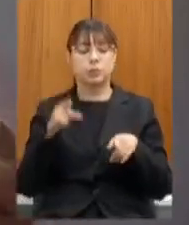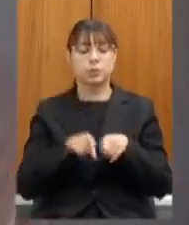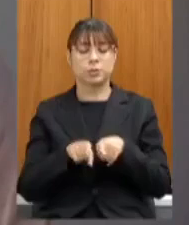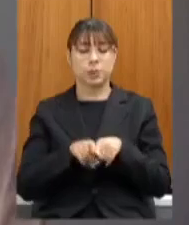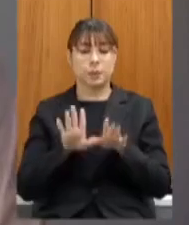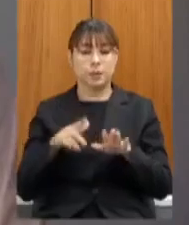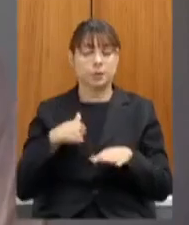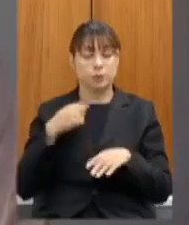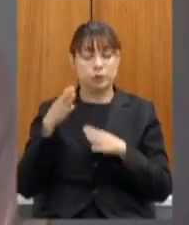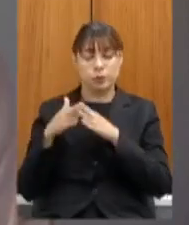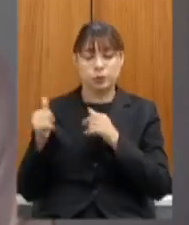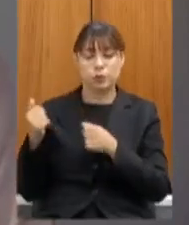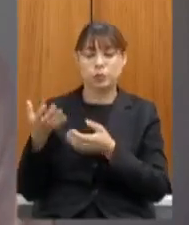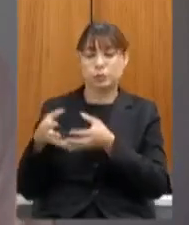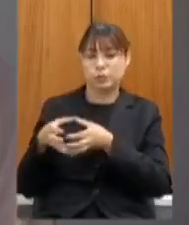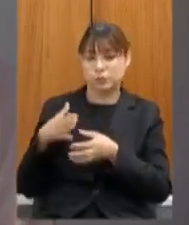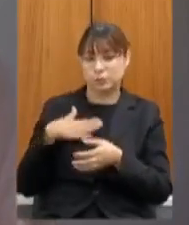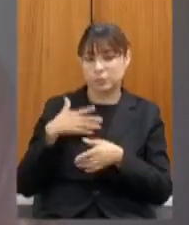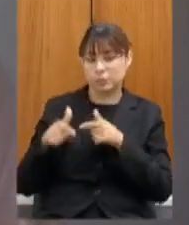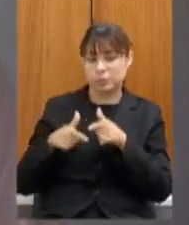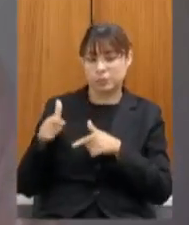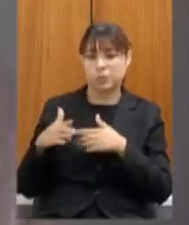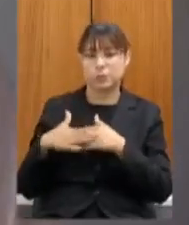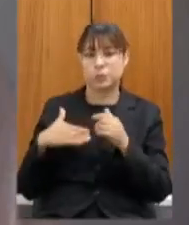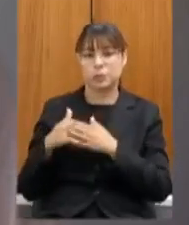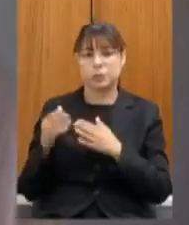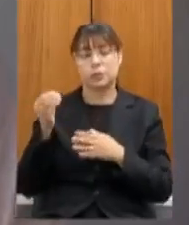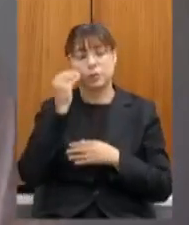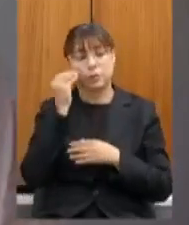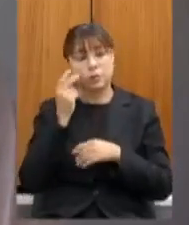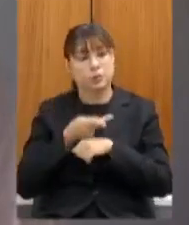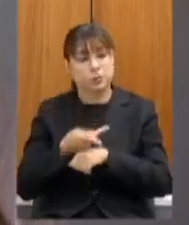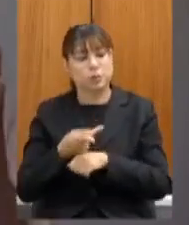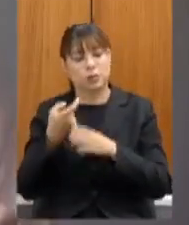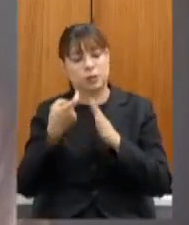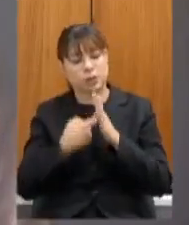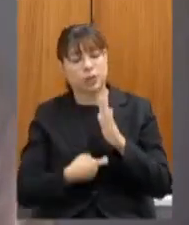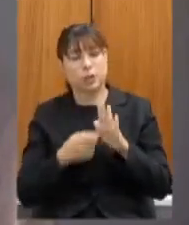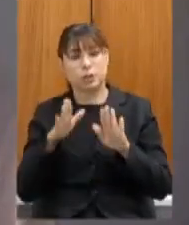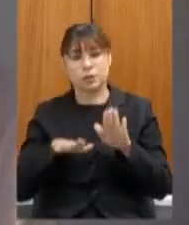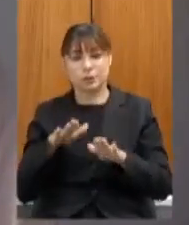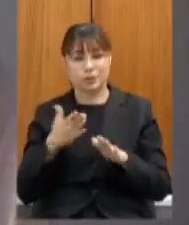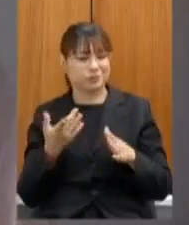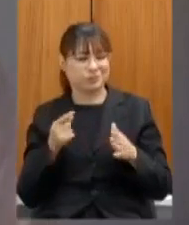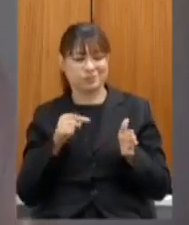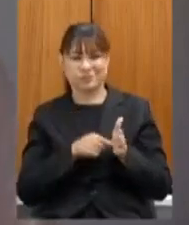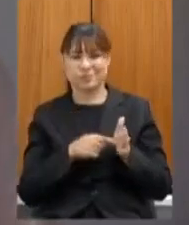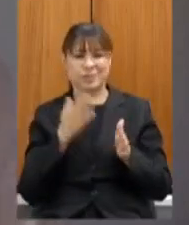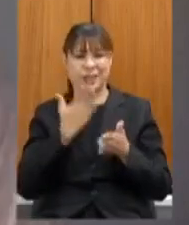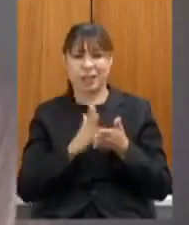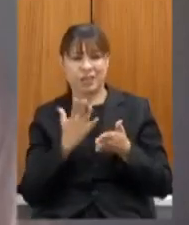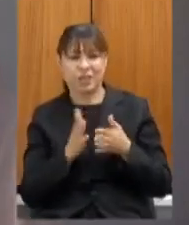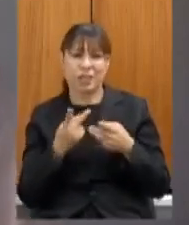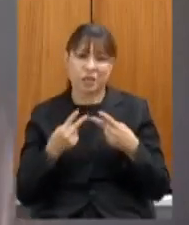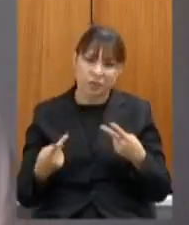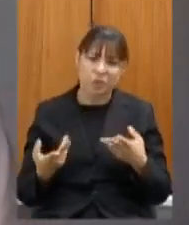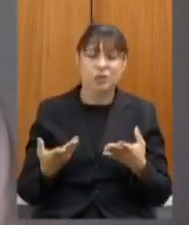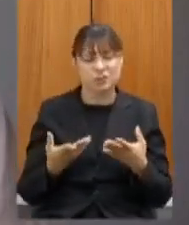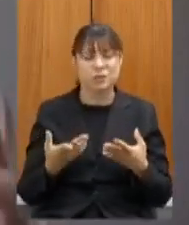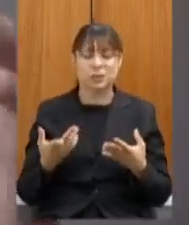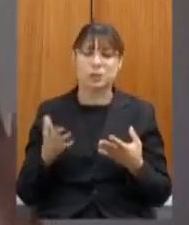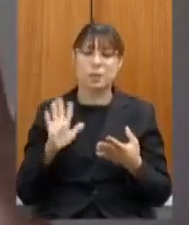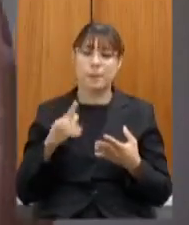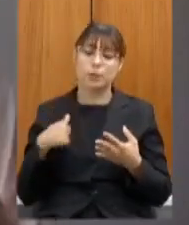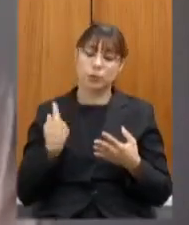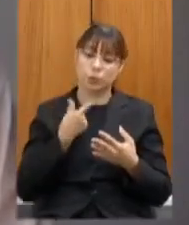esses pontos específicos dos textos em relação aos textos que não tem correlação a um ponto que a gente já superou bastante um